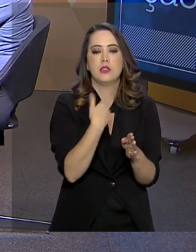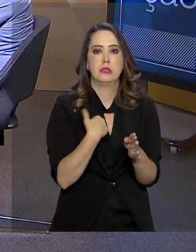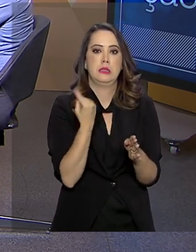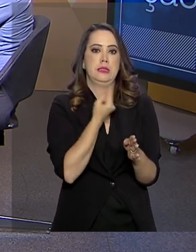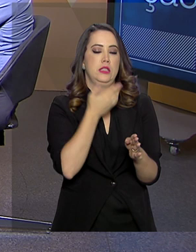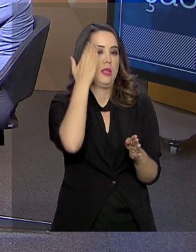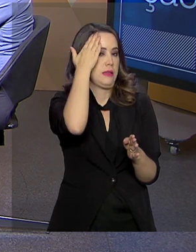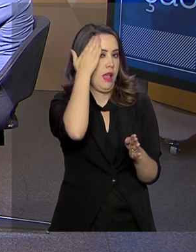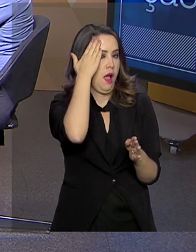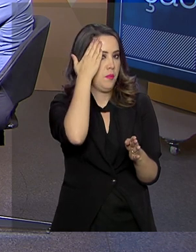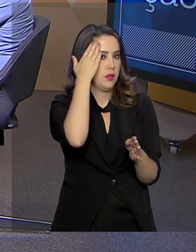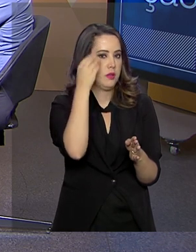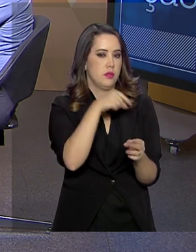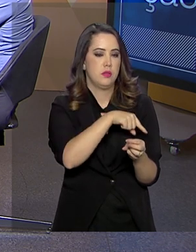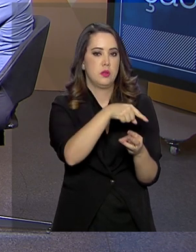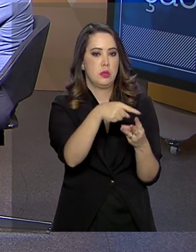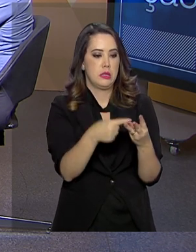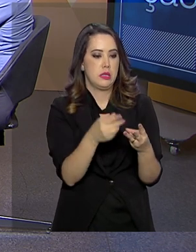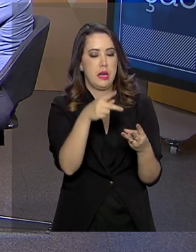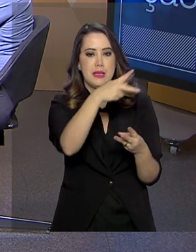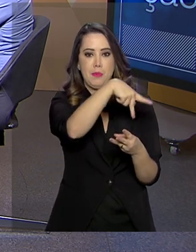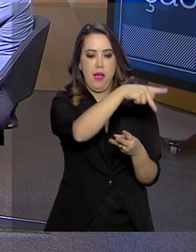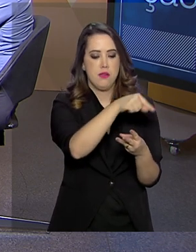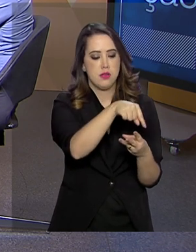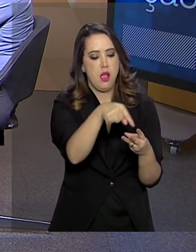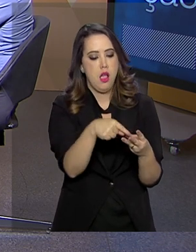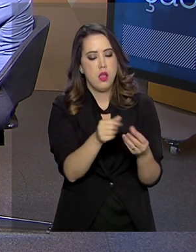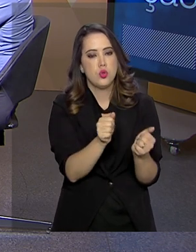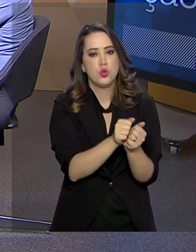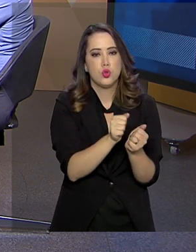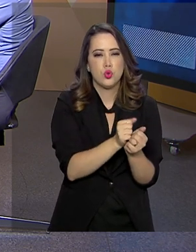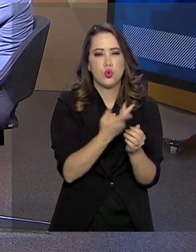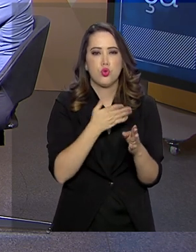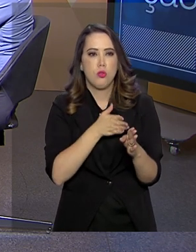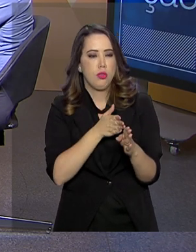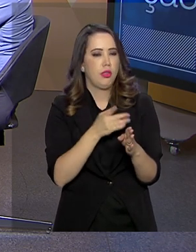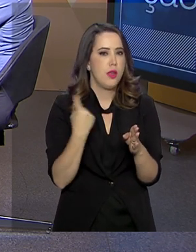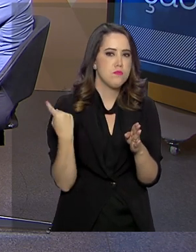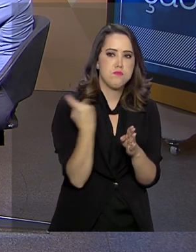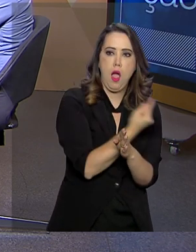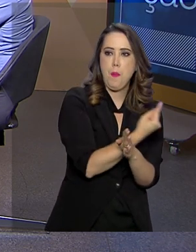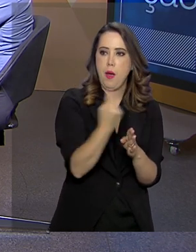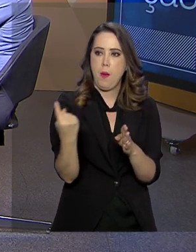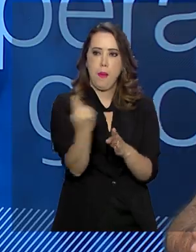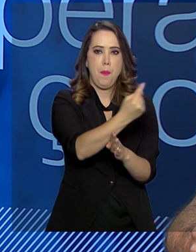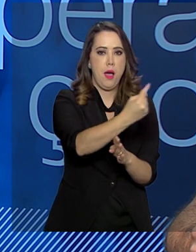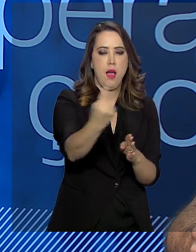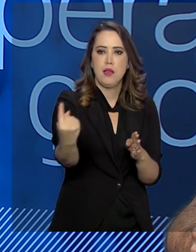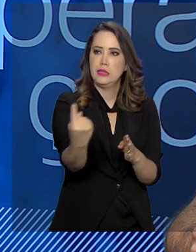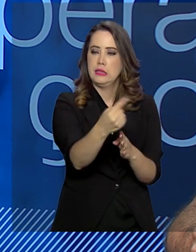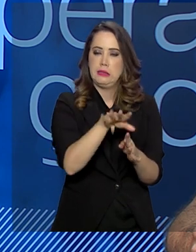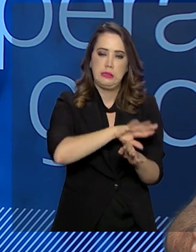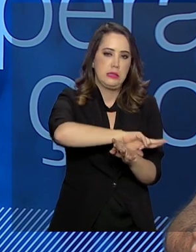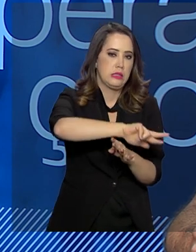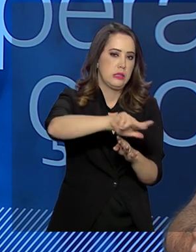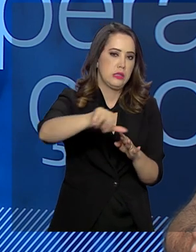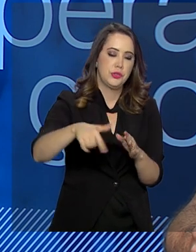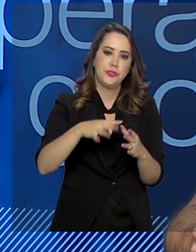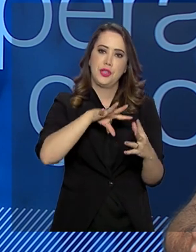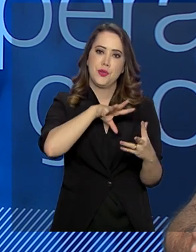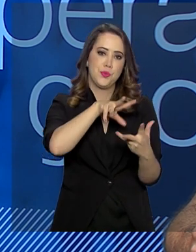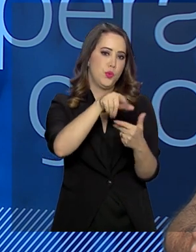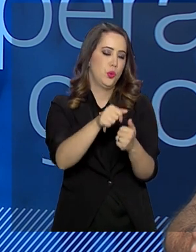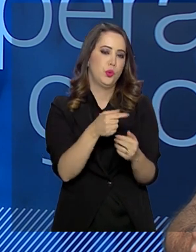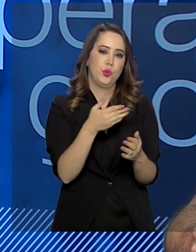fronteira é uma região muito movimentada nesse sentido, com ramificações do mundo